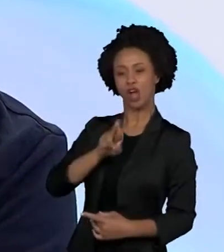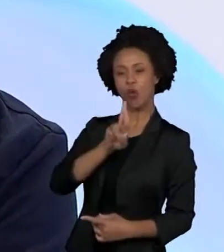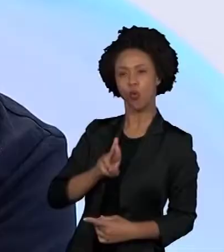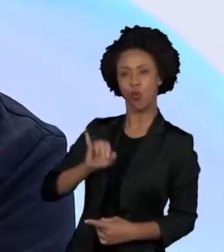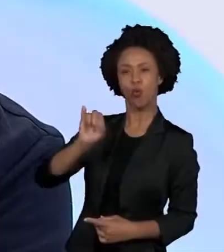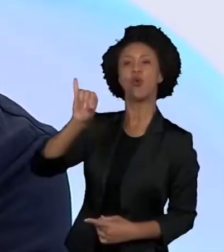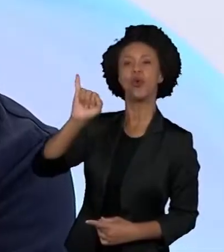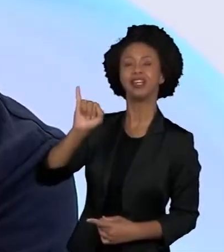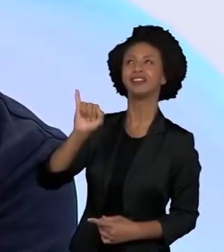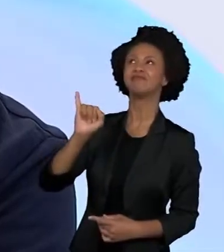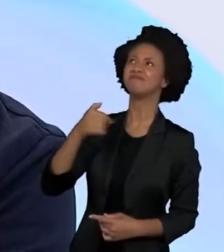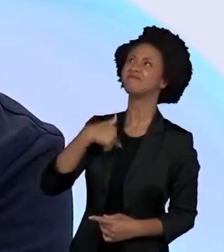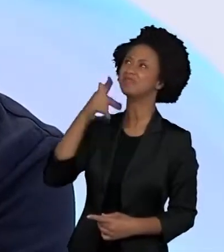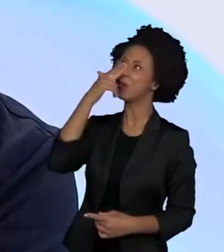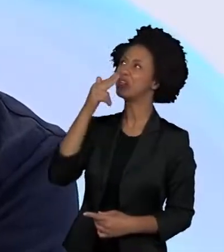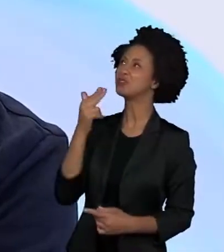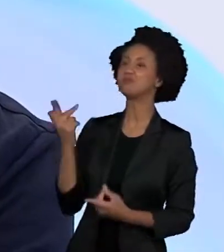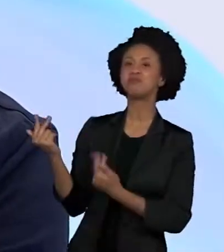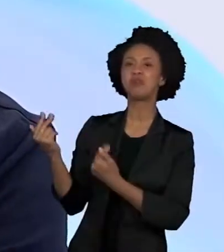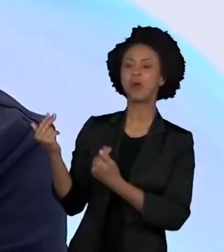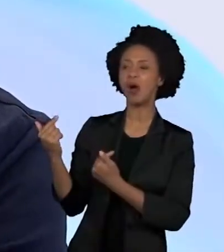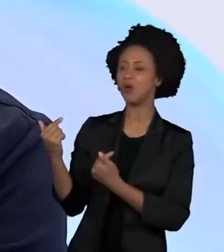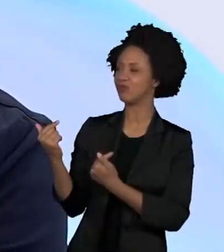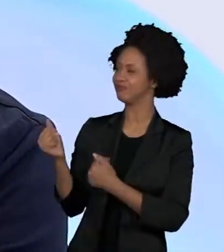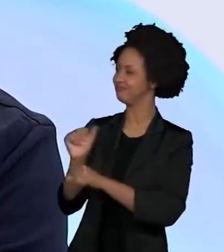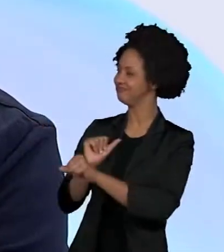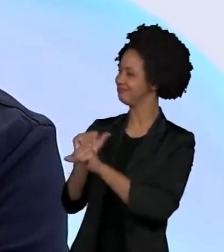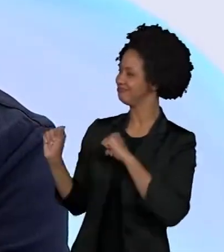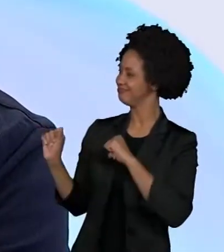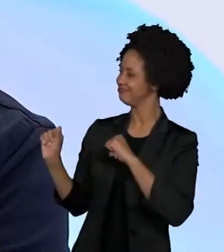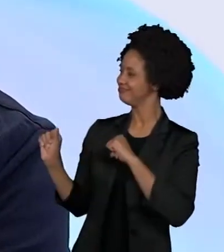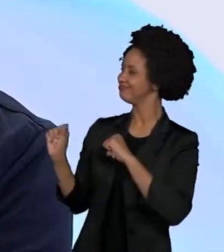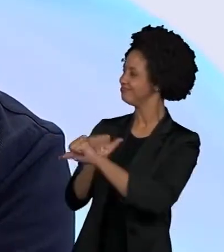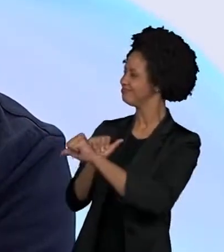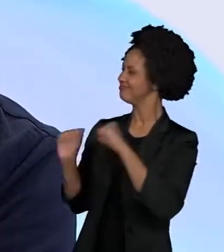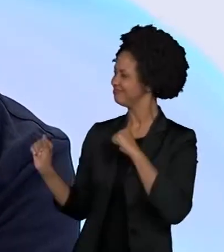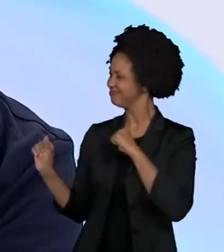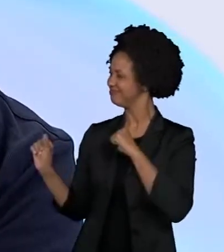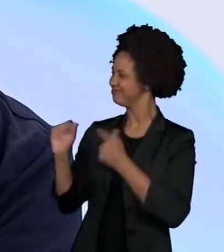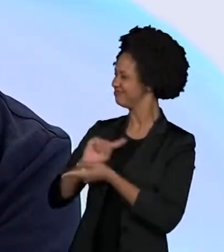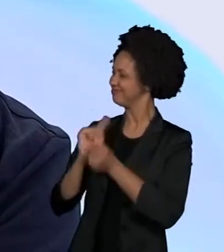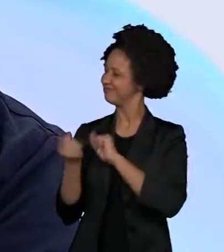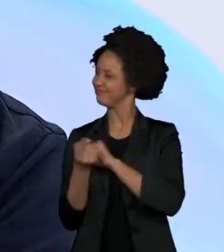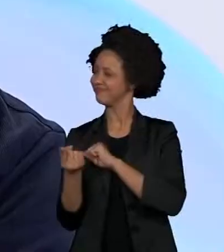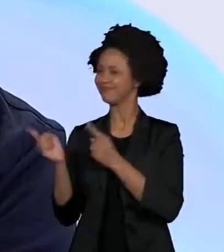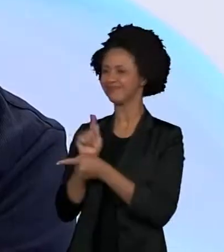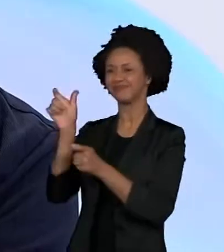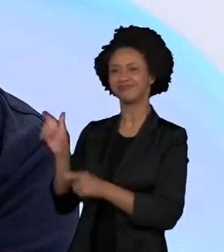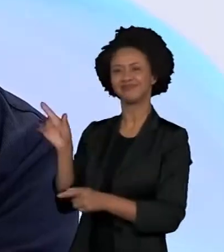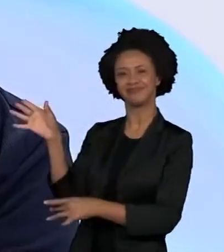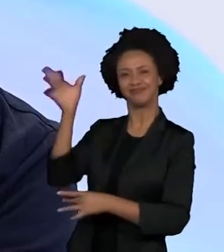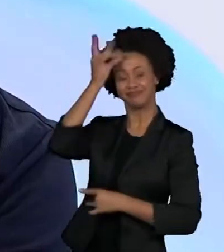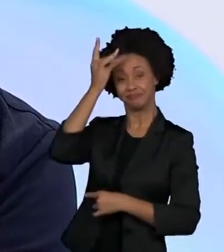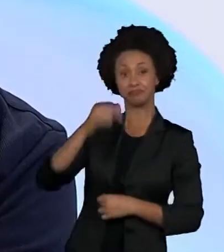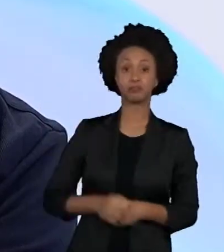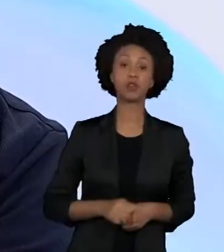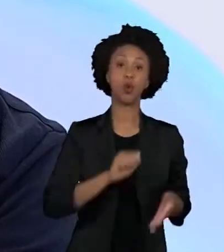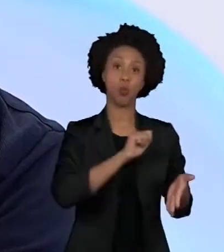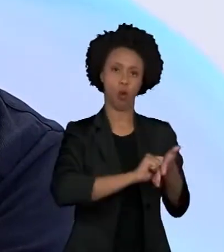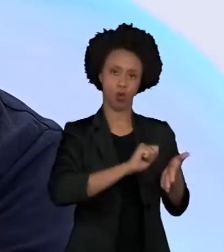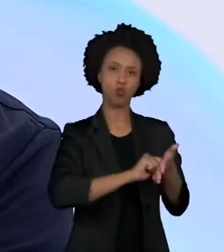Eu acho que o Rui sou eu, eu sou o Rui. Quando o Alexandre Machado me chamou pra